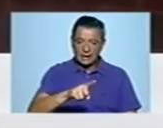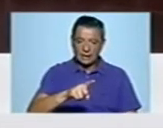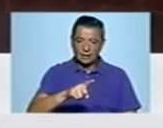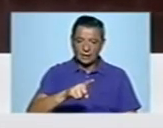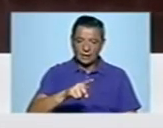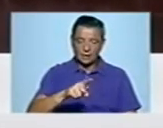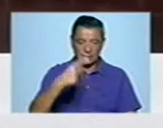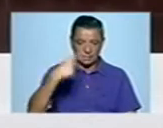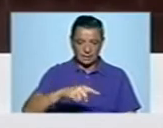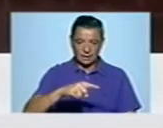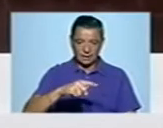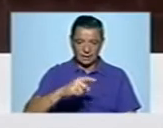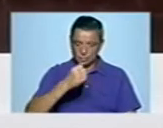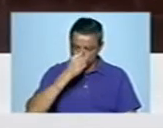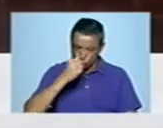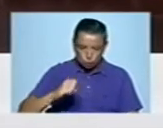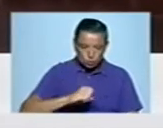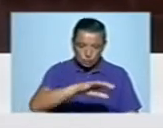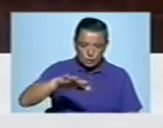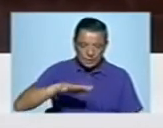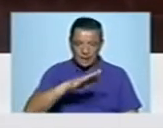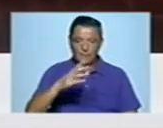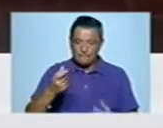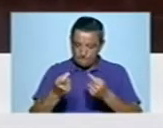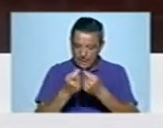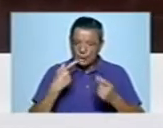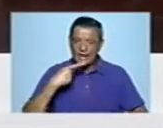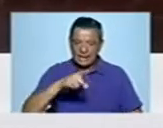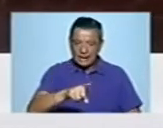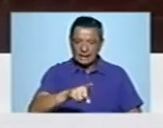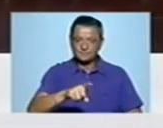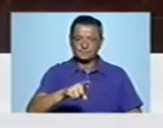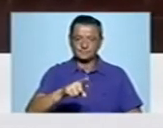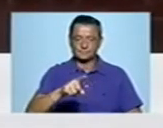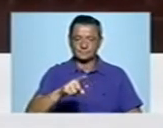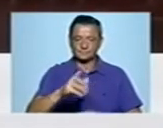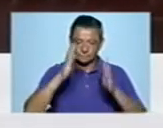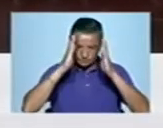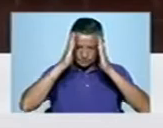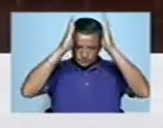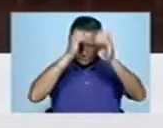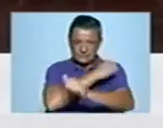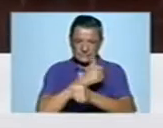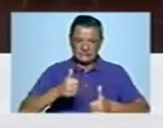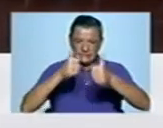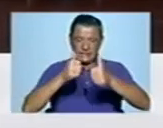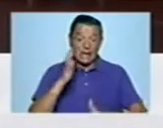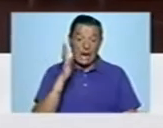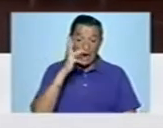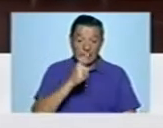atravessada por um rio, que tem jardins à beira do rio. E, portanto, tem espaços muito agradáveis. Tomar é uma cidade muito quente.